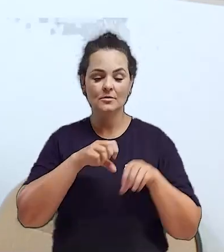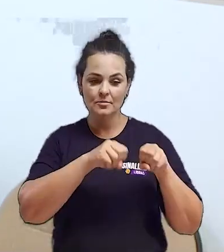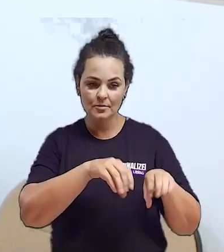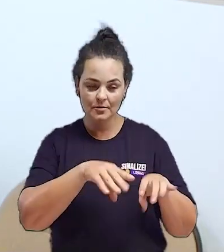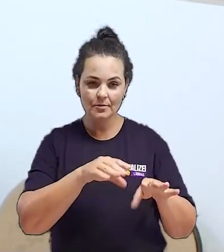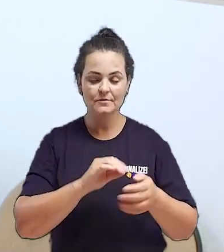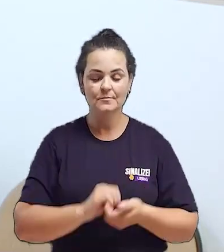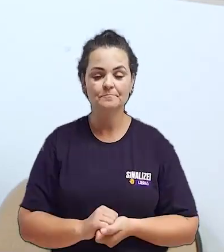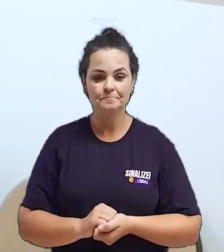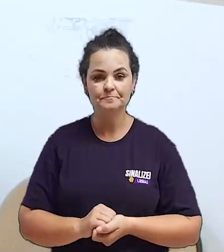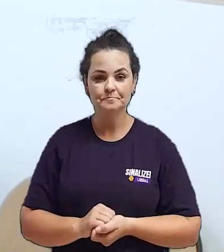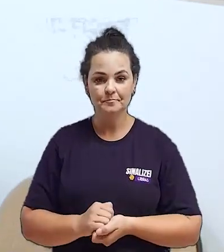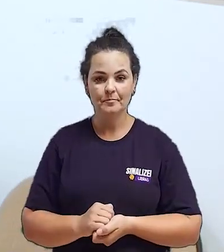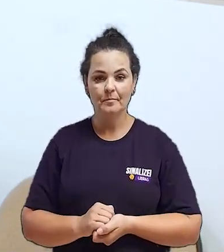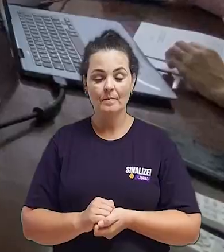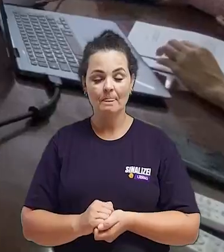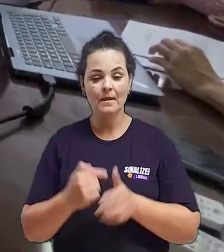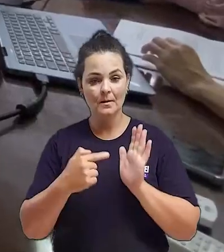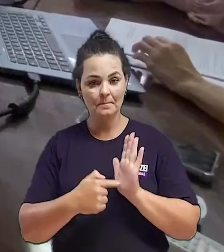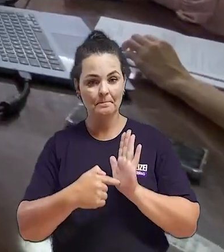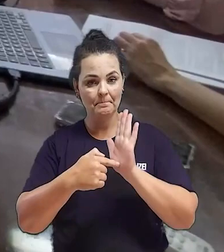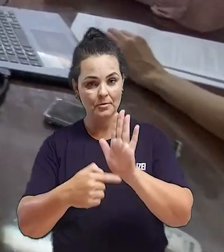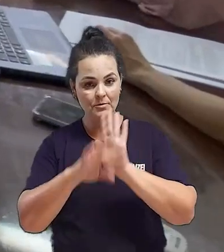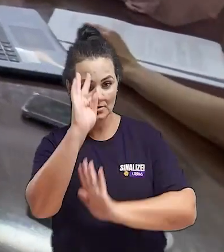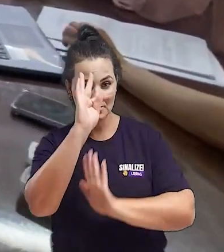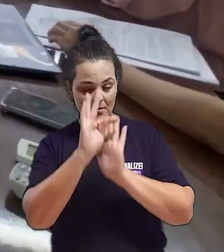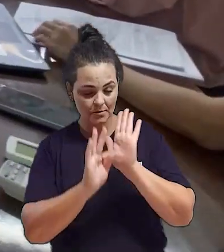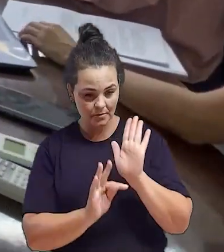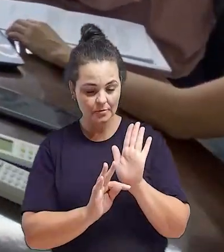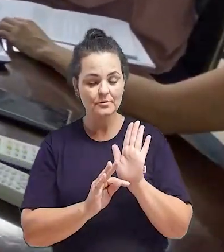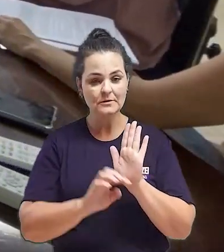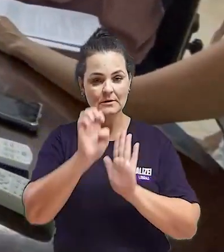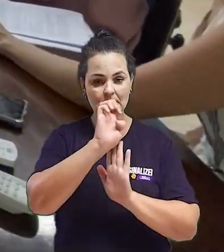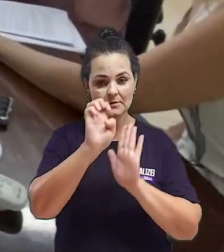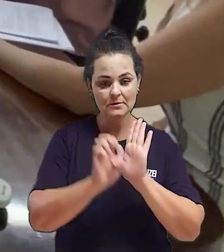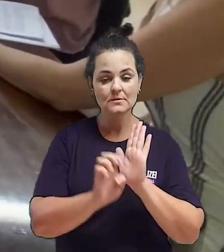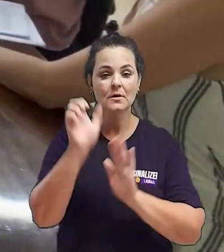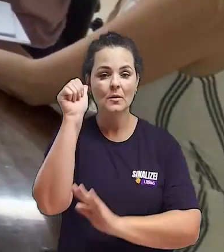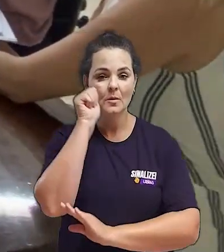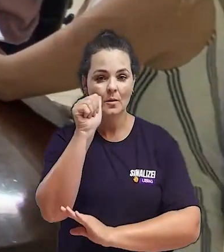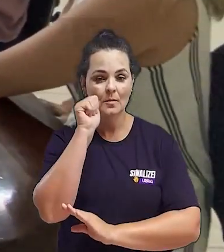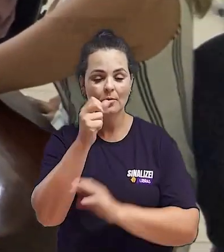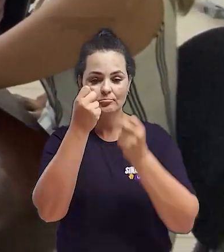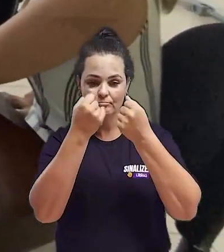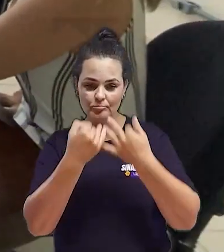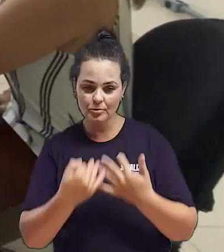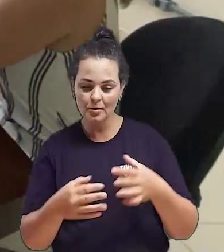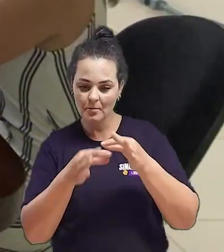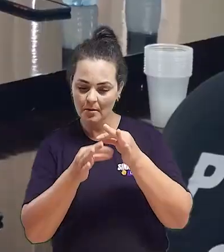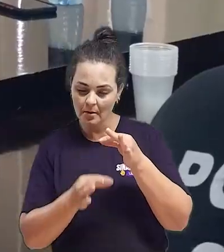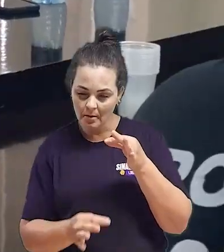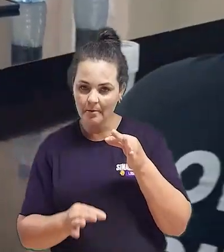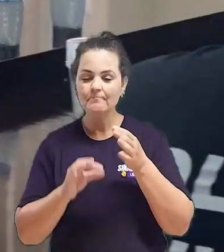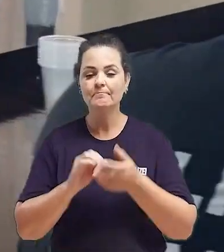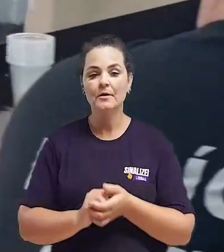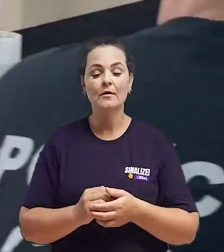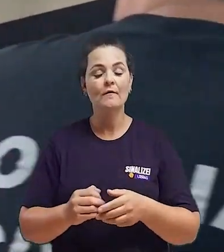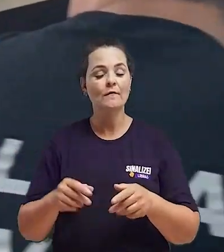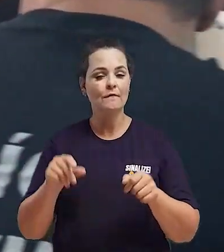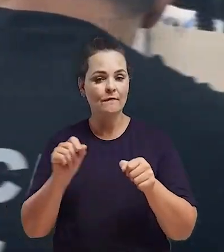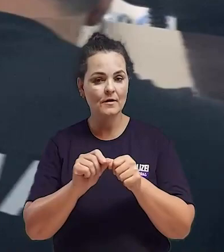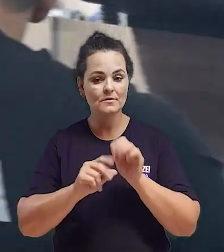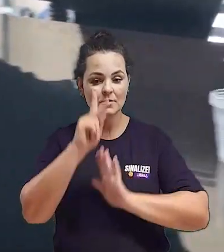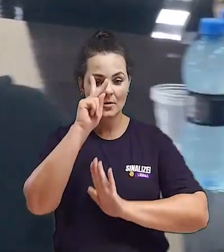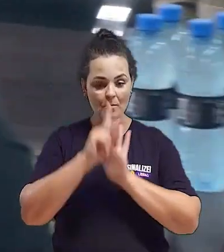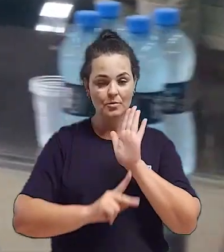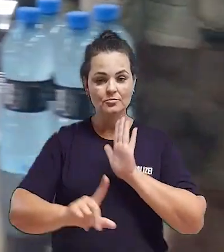Gerência Regional de Educação. Na pauta da reunião, a análise da minuta do Estatuto da Mulher. Esta minuta,